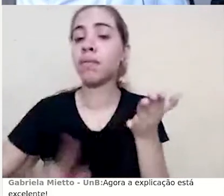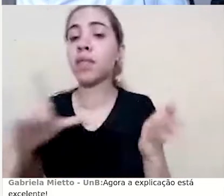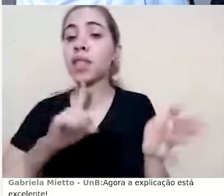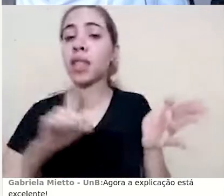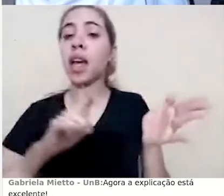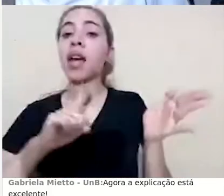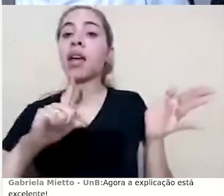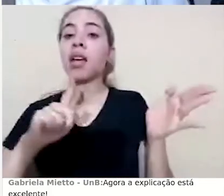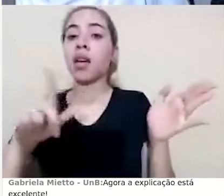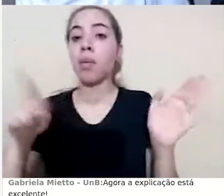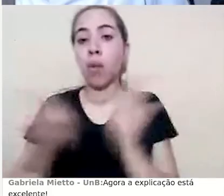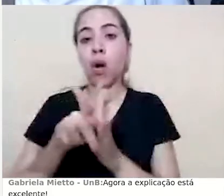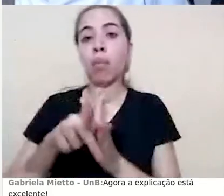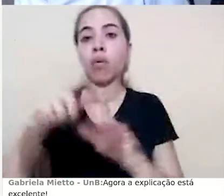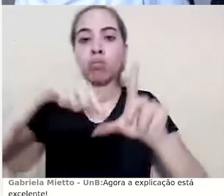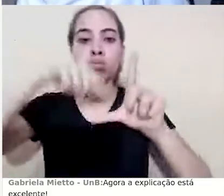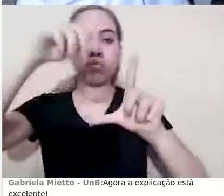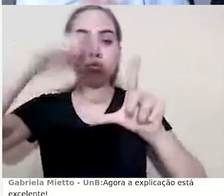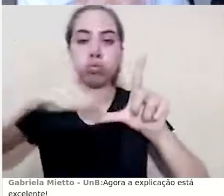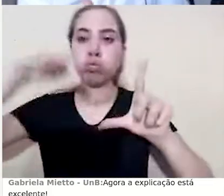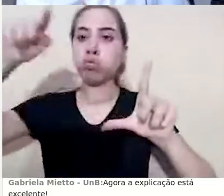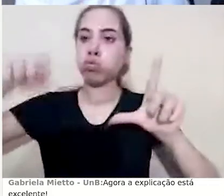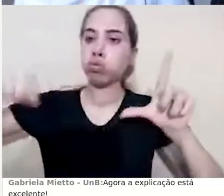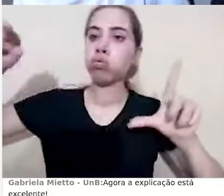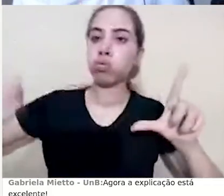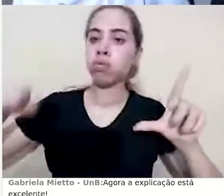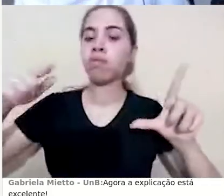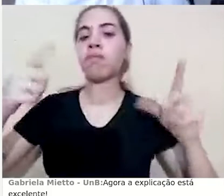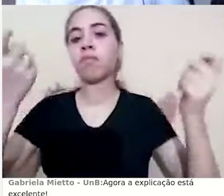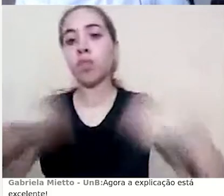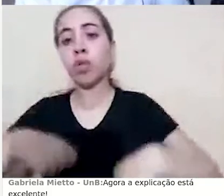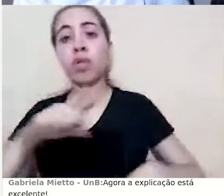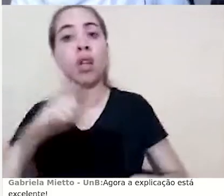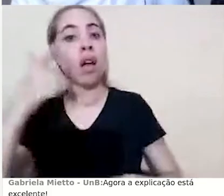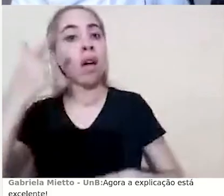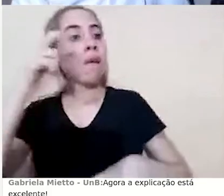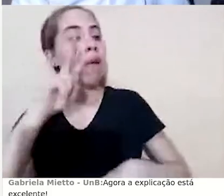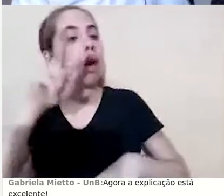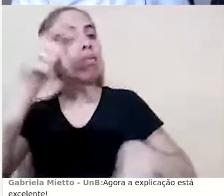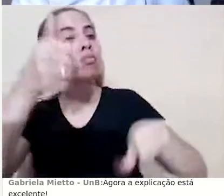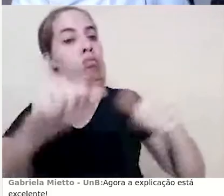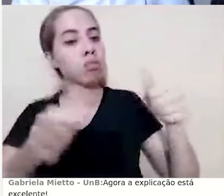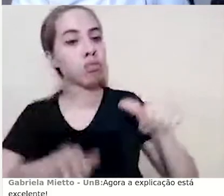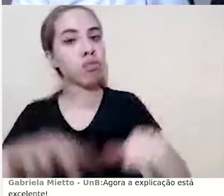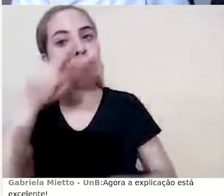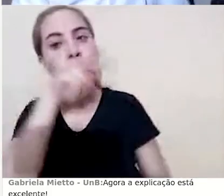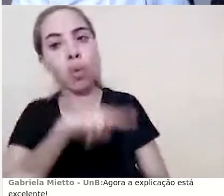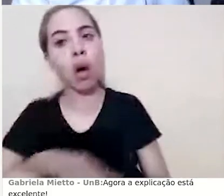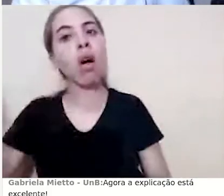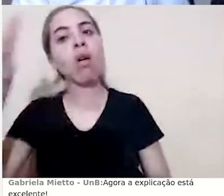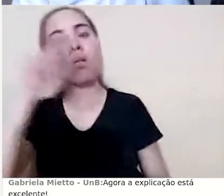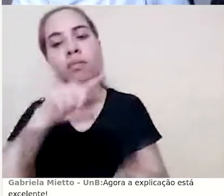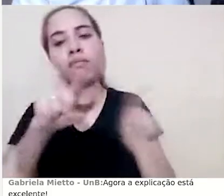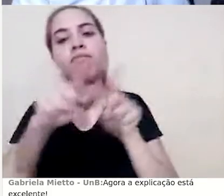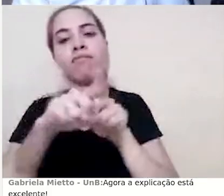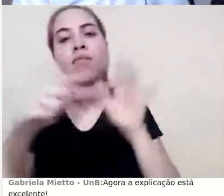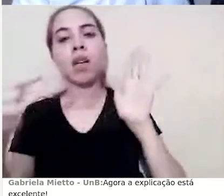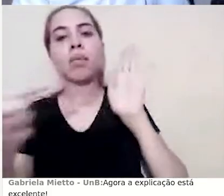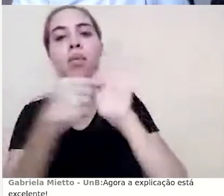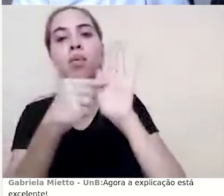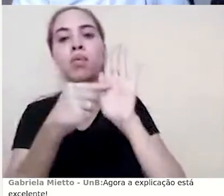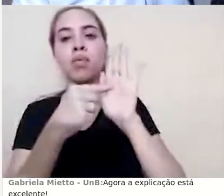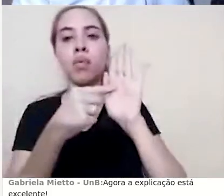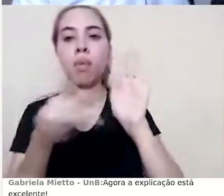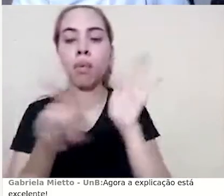recurso de gráficos. Esse recurso de gráficos são os recursos de análise visual que eu também estou mostrando. Então, eu clico novamente no